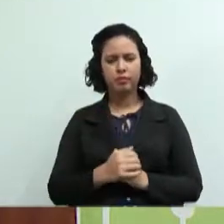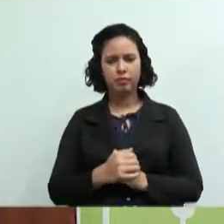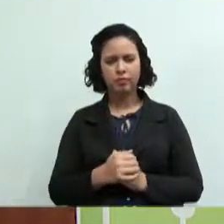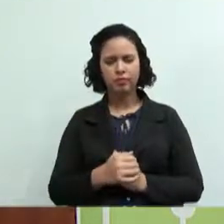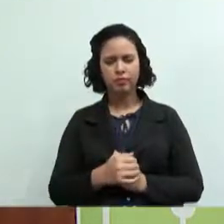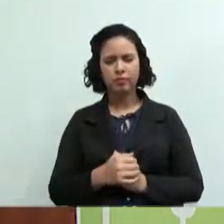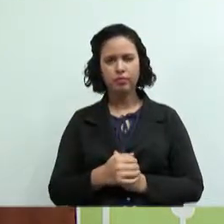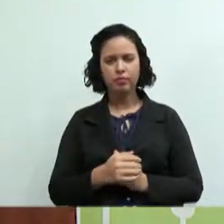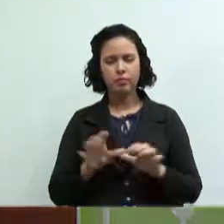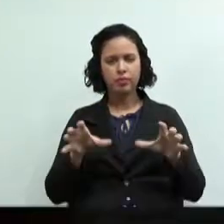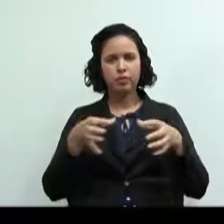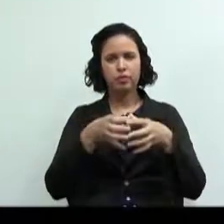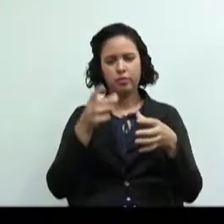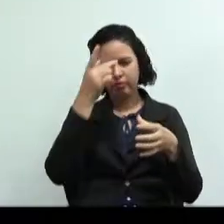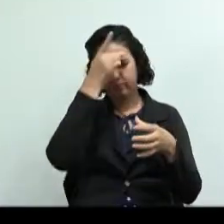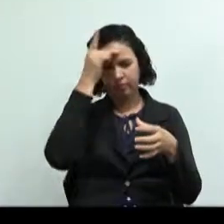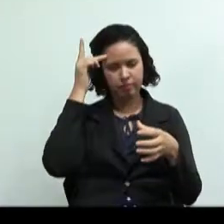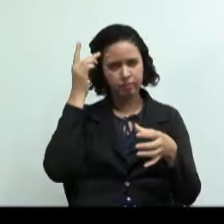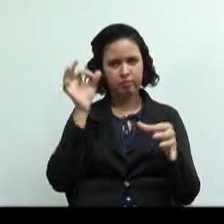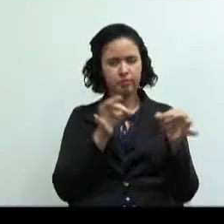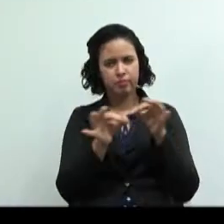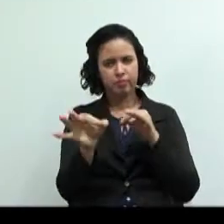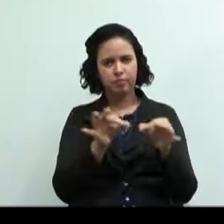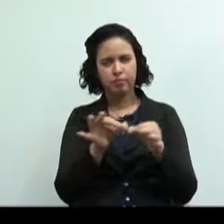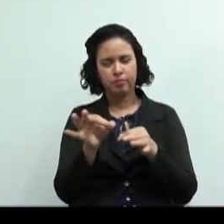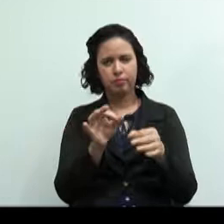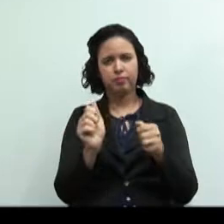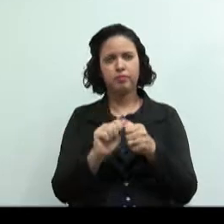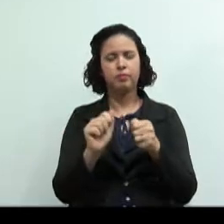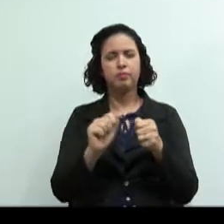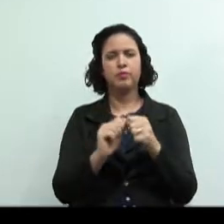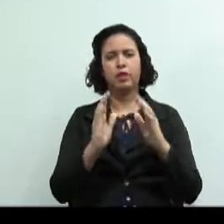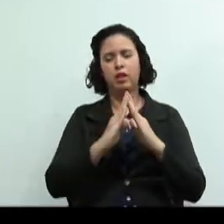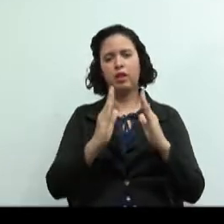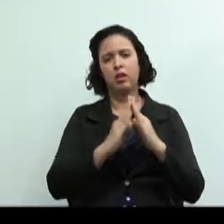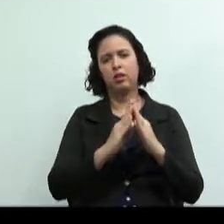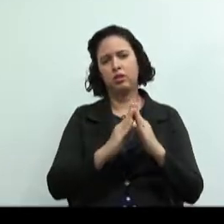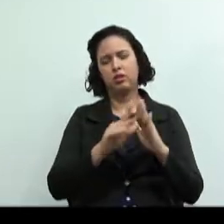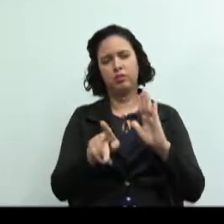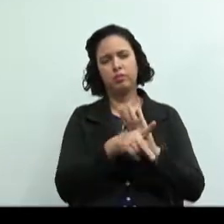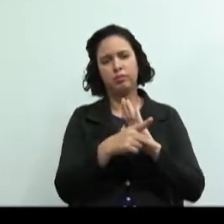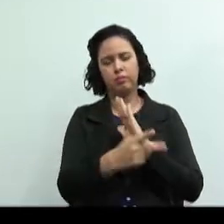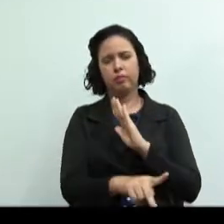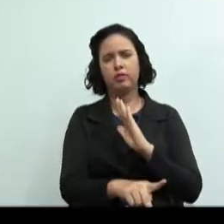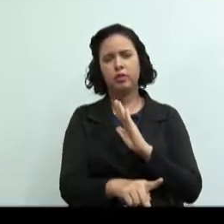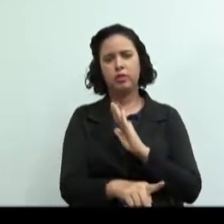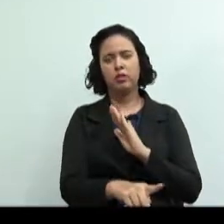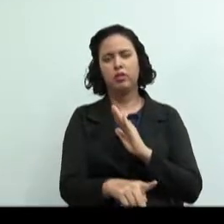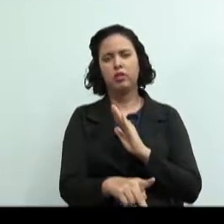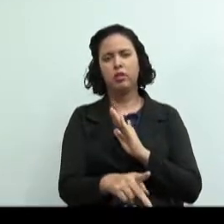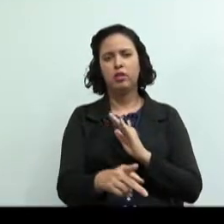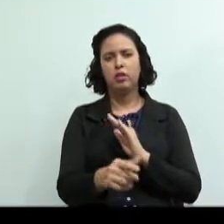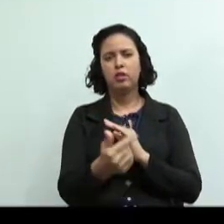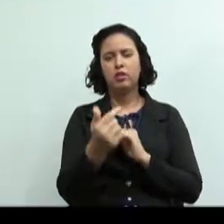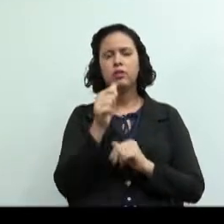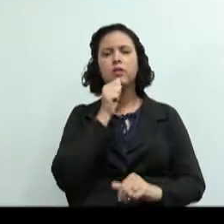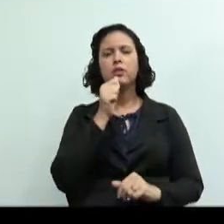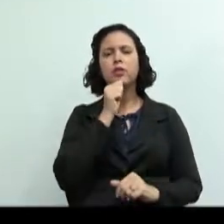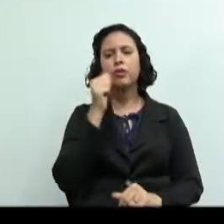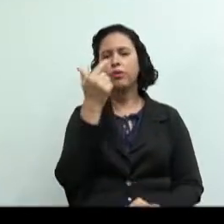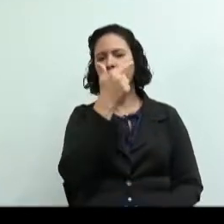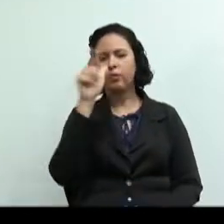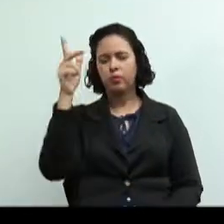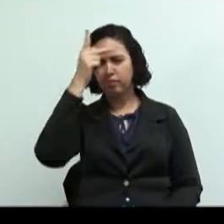Um grupo de pessoas que se organiza para construir a casa própria, sem intermediários e sem visar o lucro.